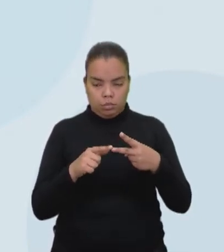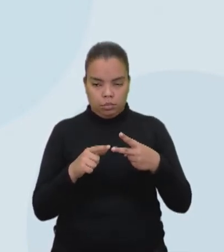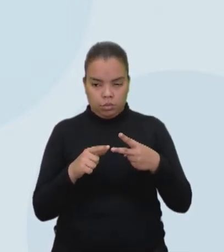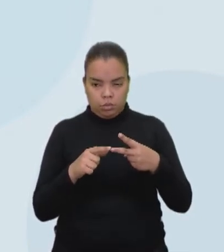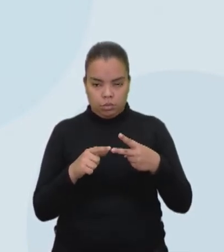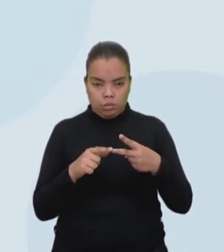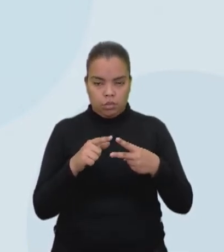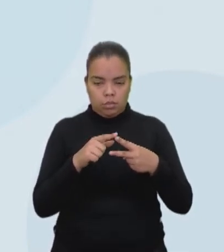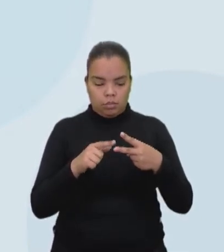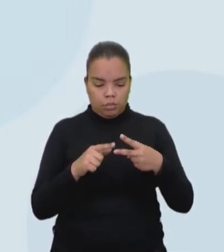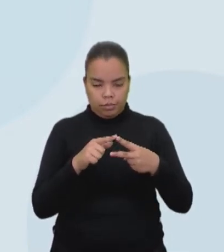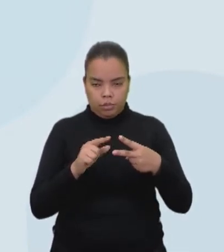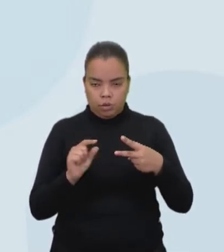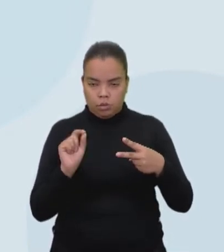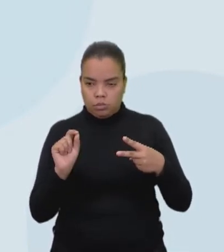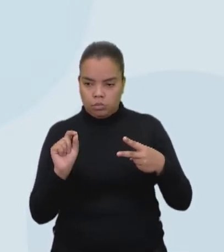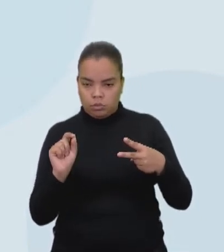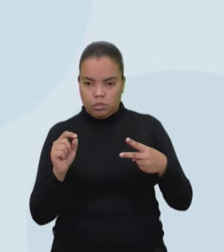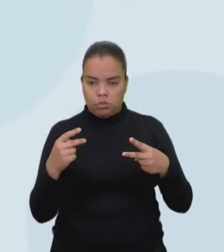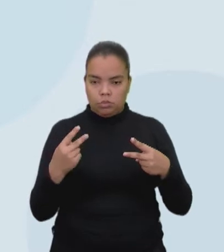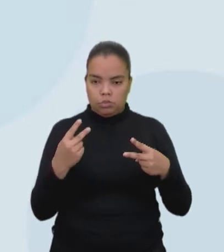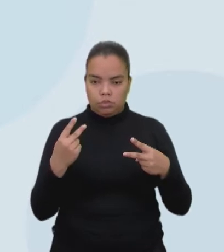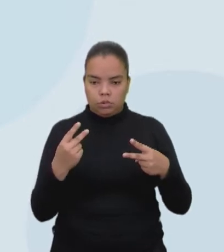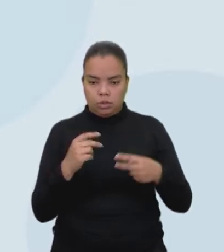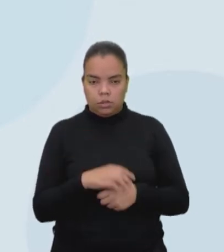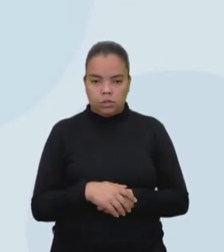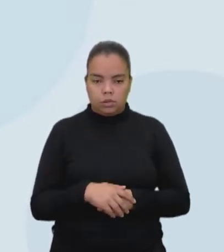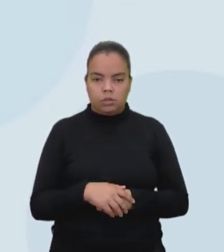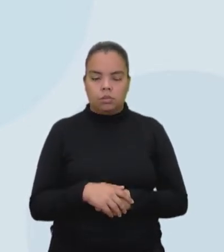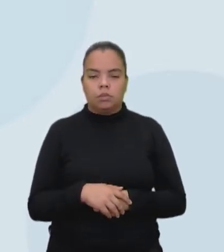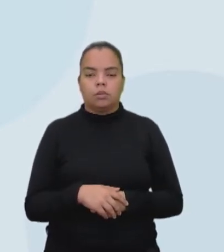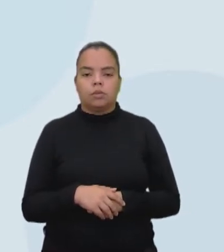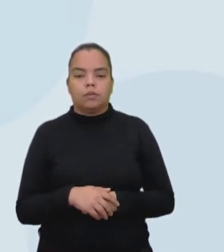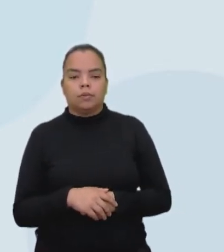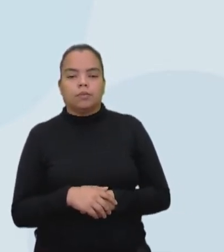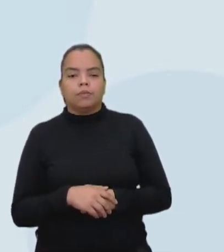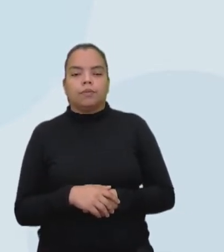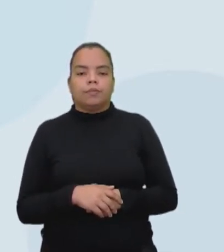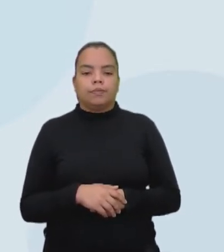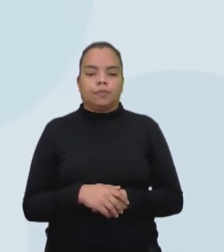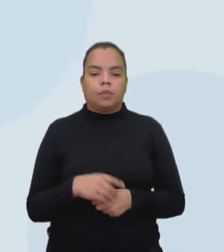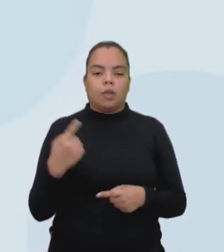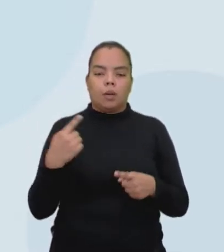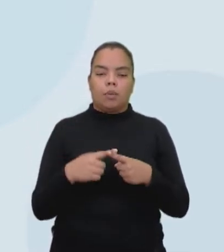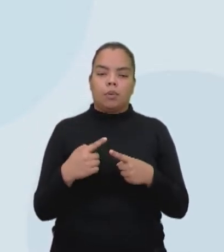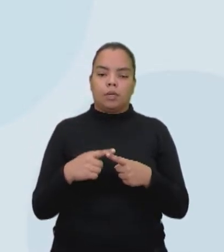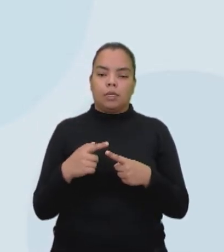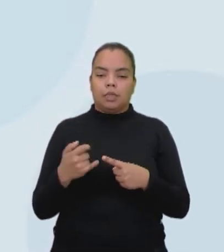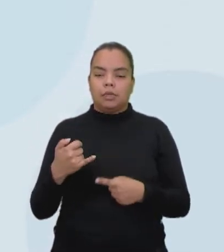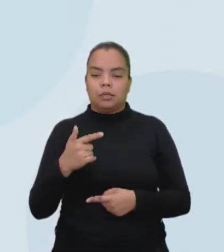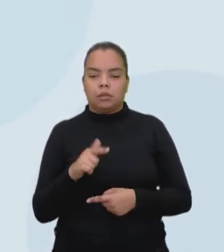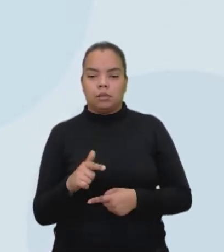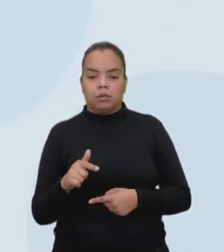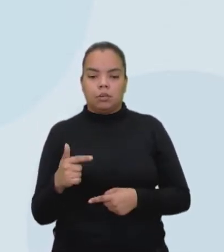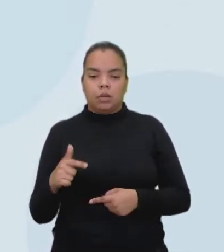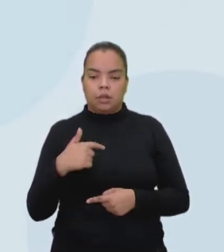que cubra juntamente o meu capital constante, né? Porque se isso não acontece eu tenho prejuízo. Agora